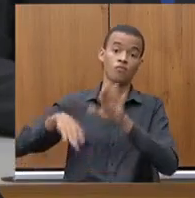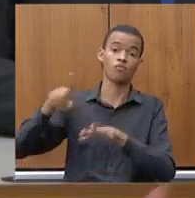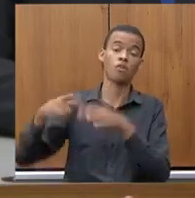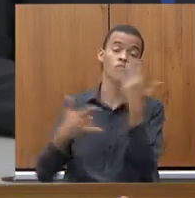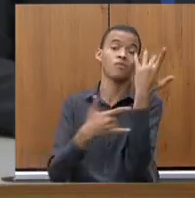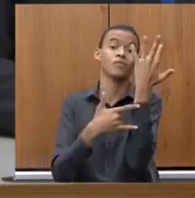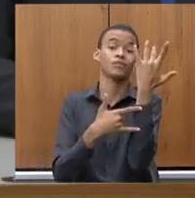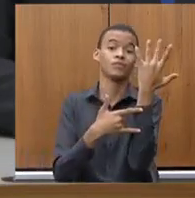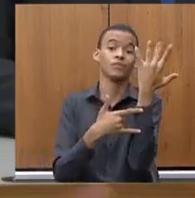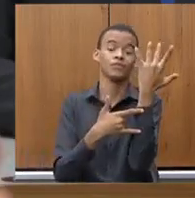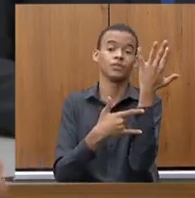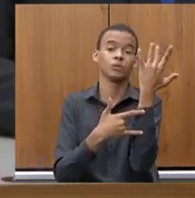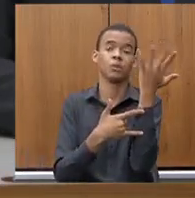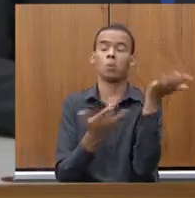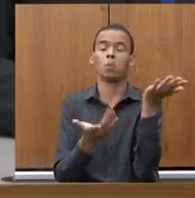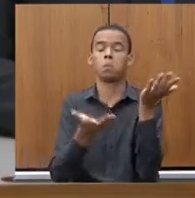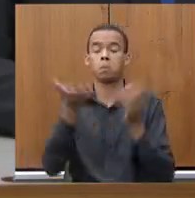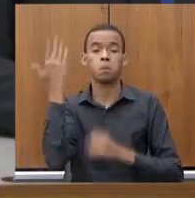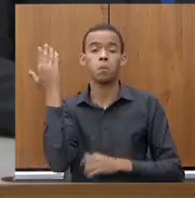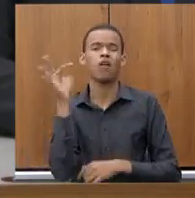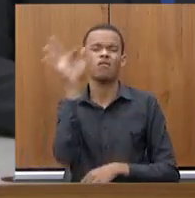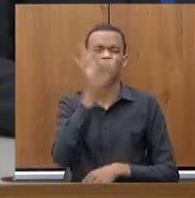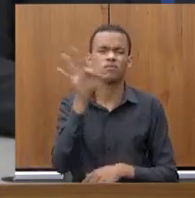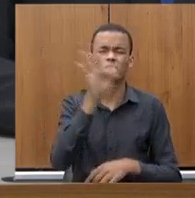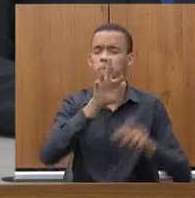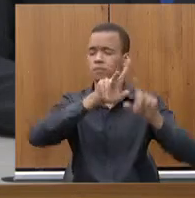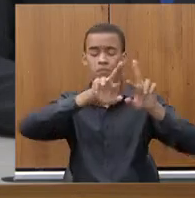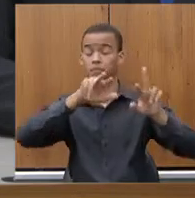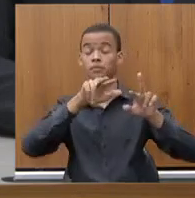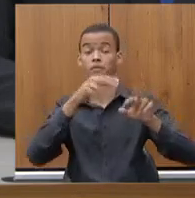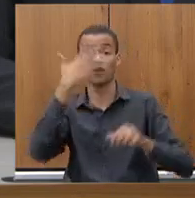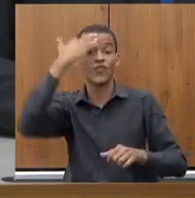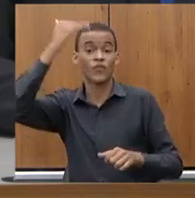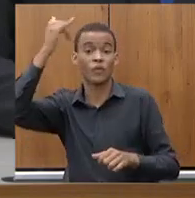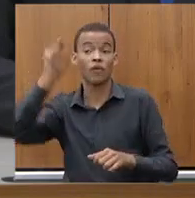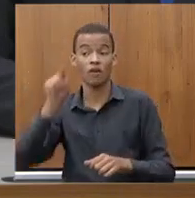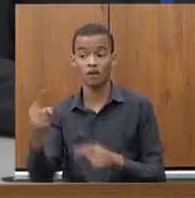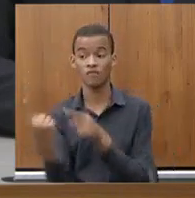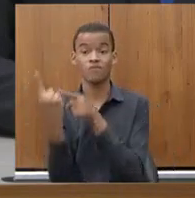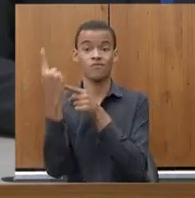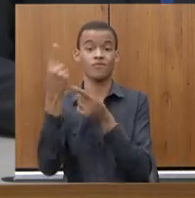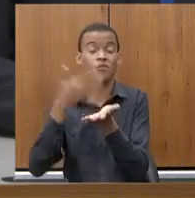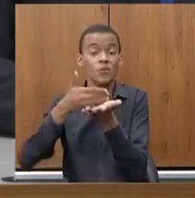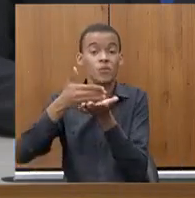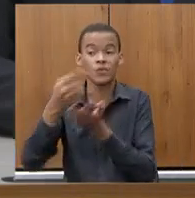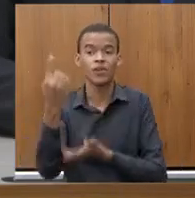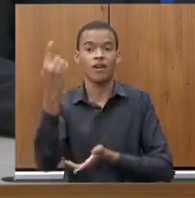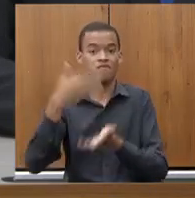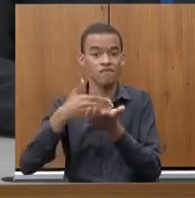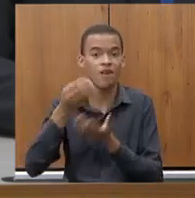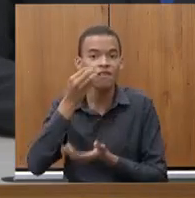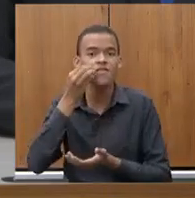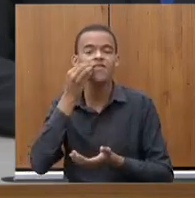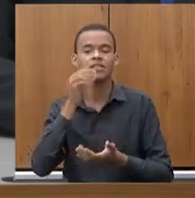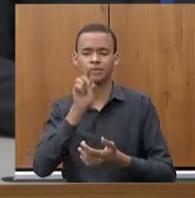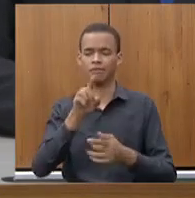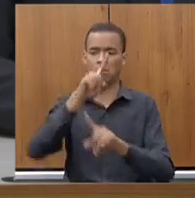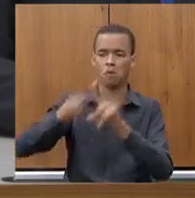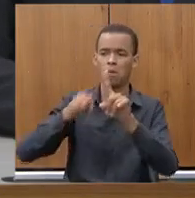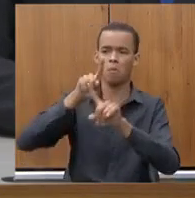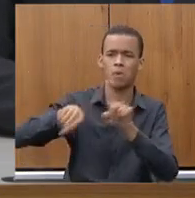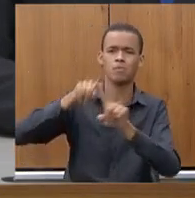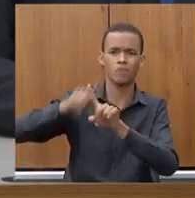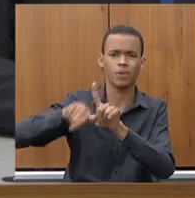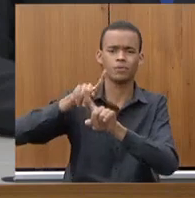no primeiro projeto em que o projeto vai dar resultado, e esse projeto não passa. Então, FAPMIC, sabe, Fernando,